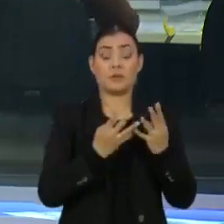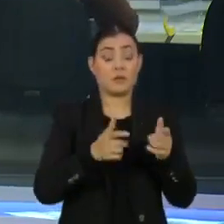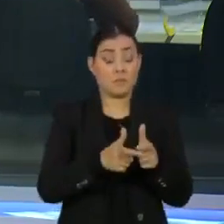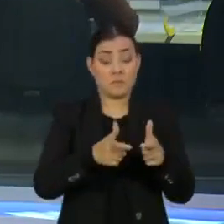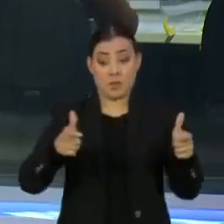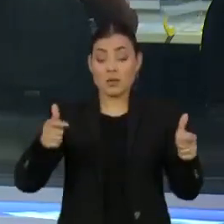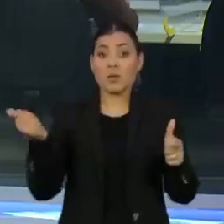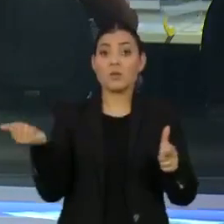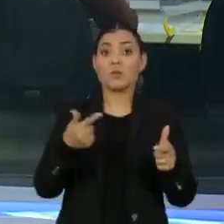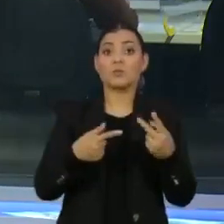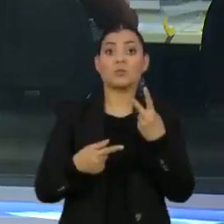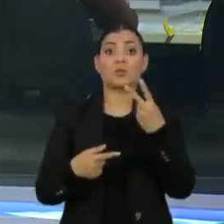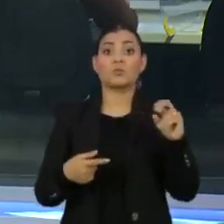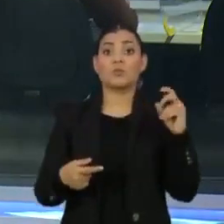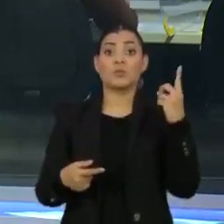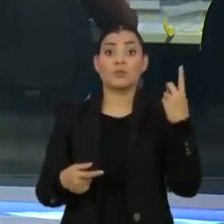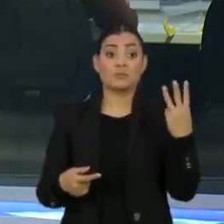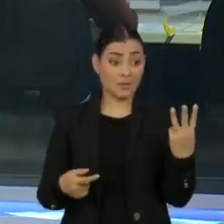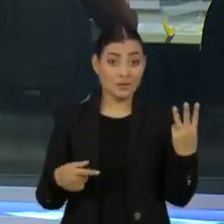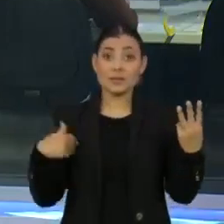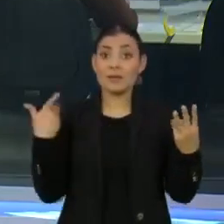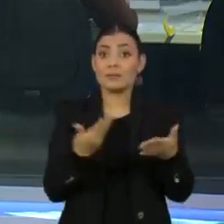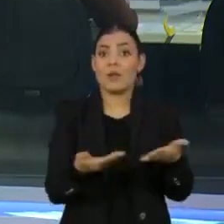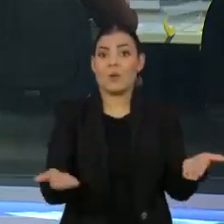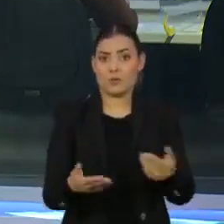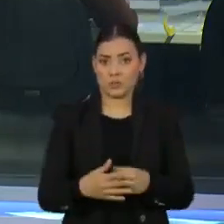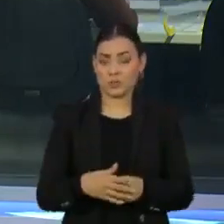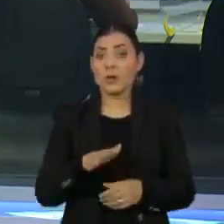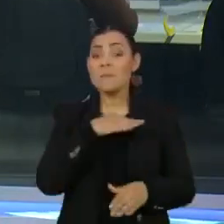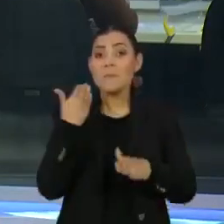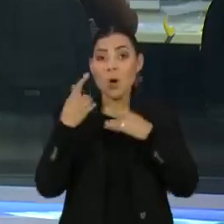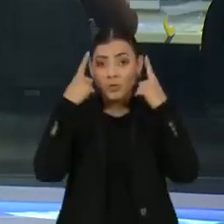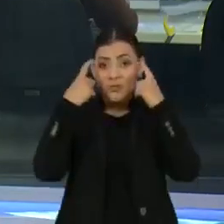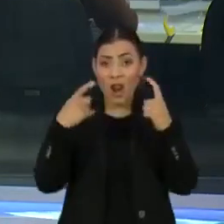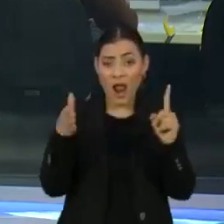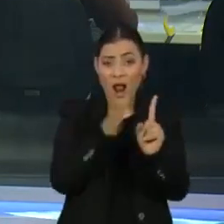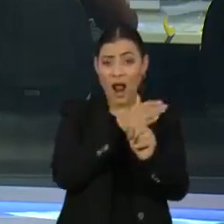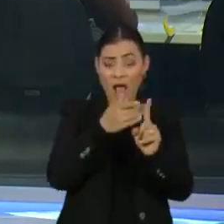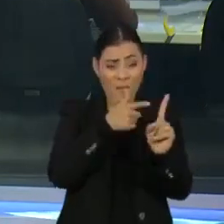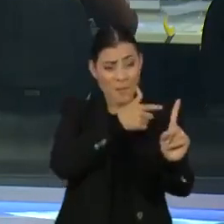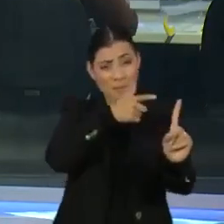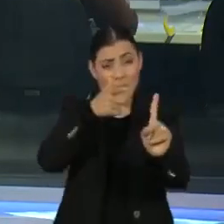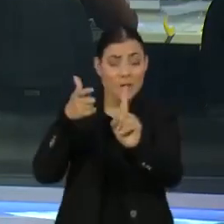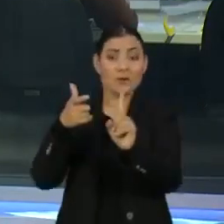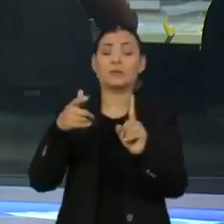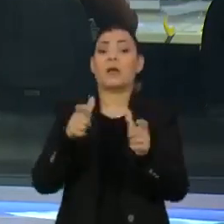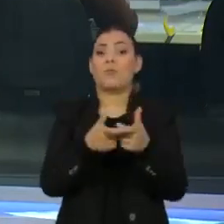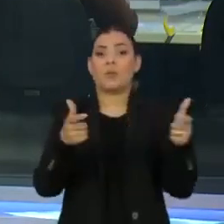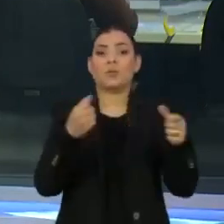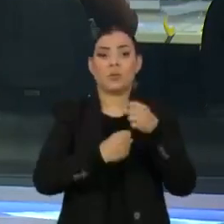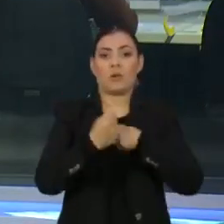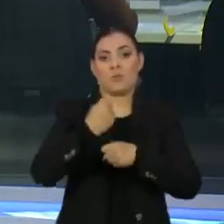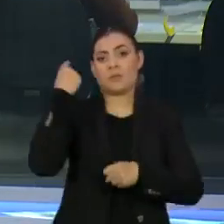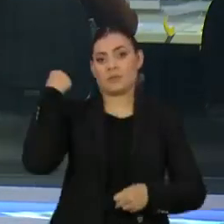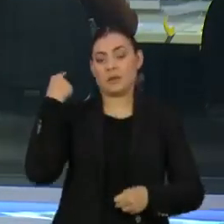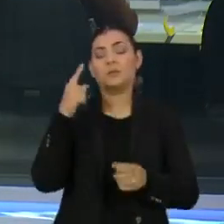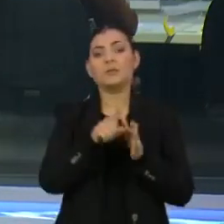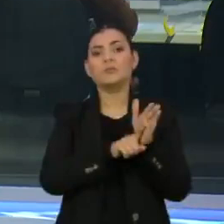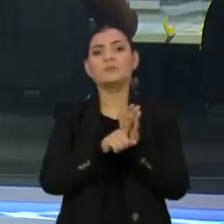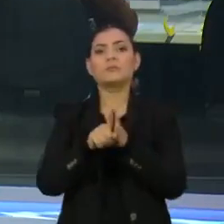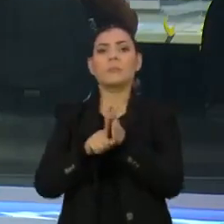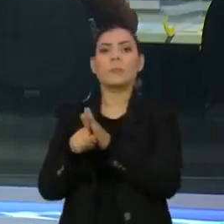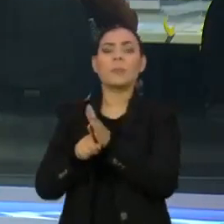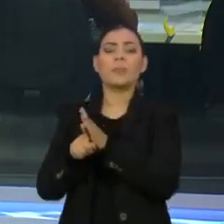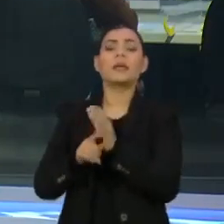alto desde 2013. Esse número de mortes violentas e intencionais também aumentou no ano passado. Os dados são do Anuário